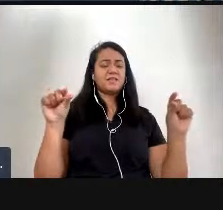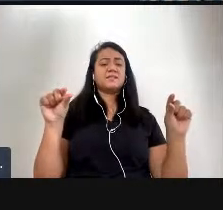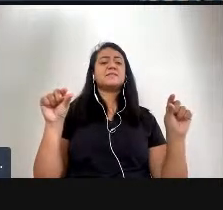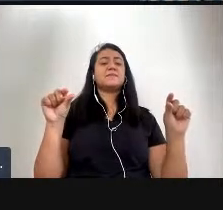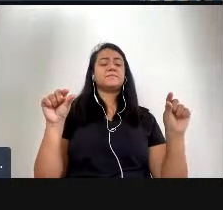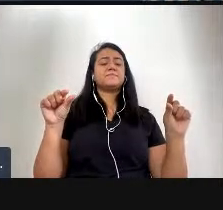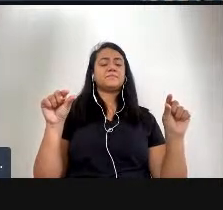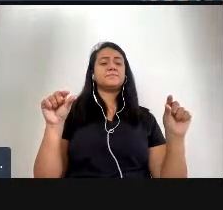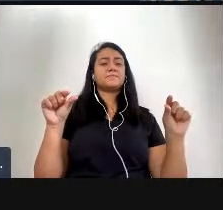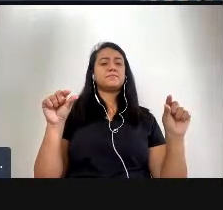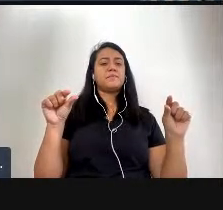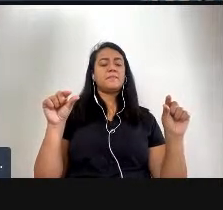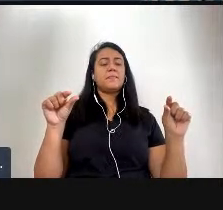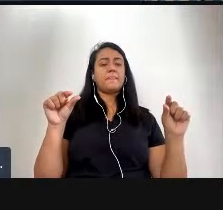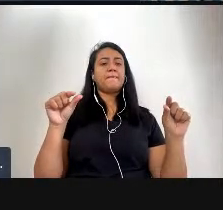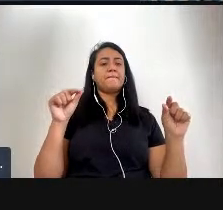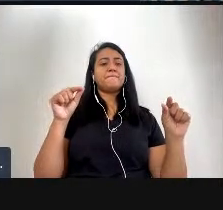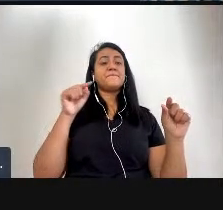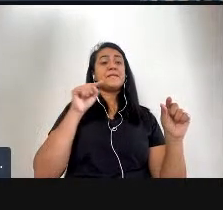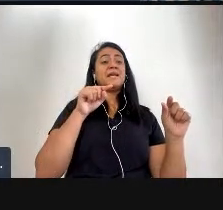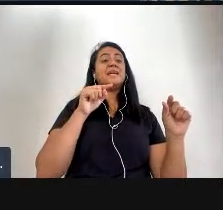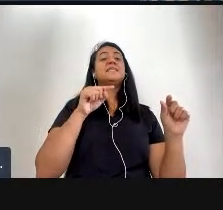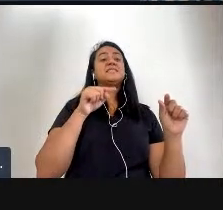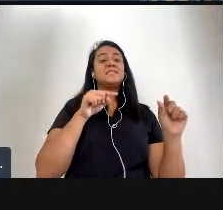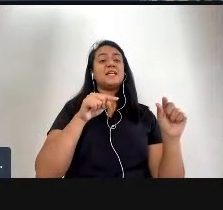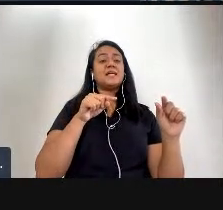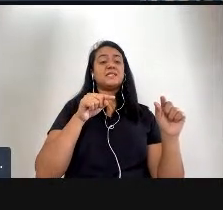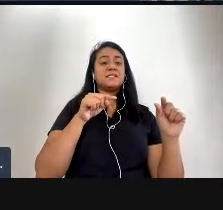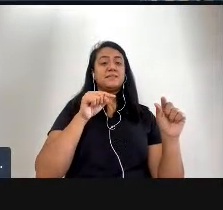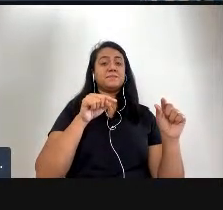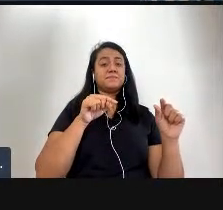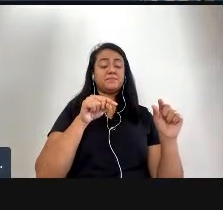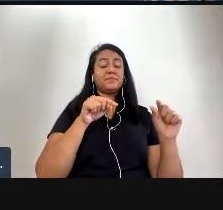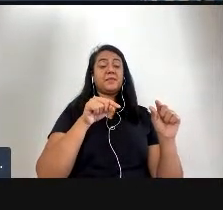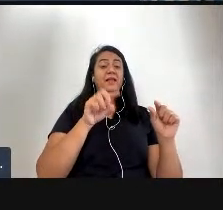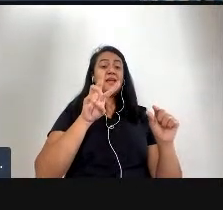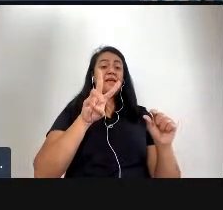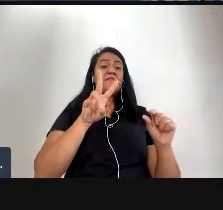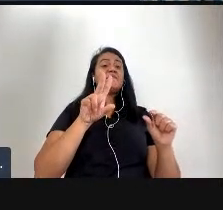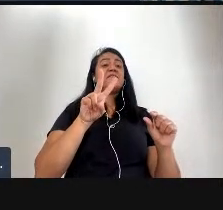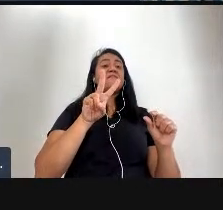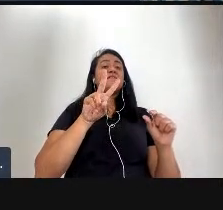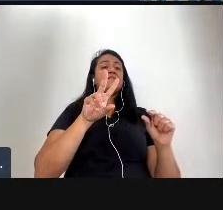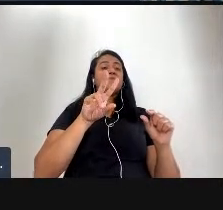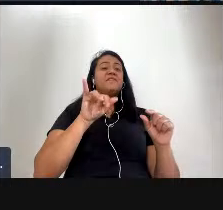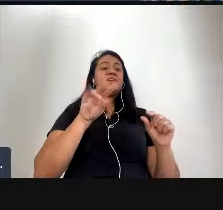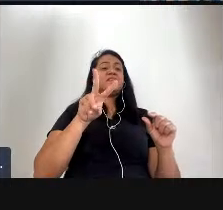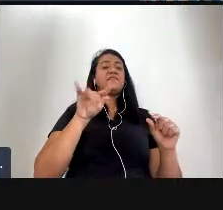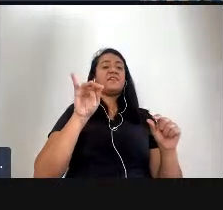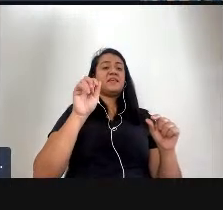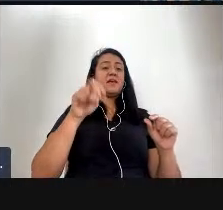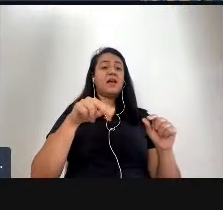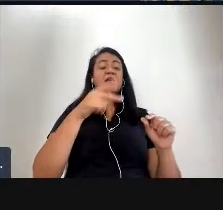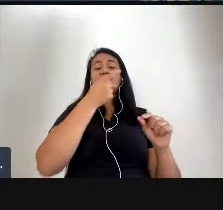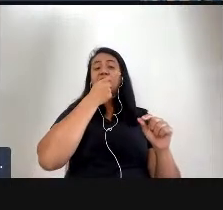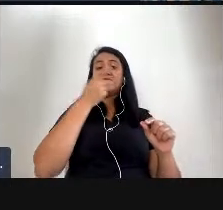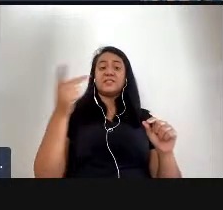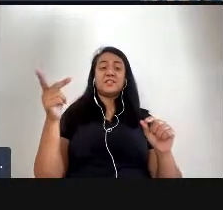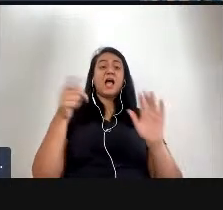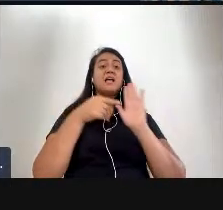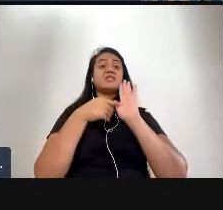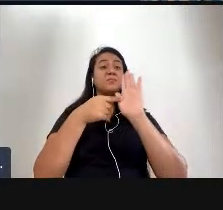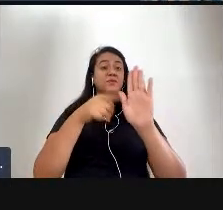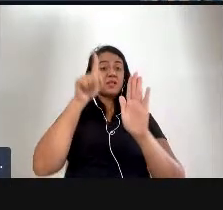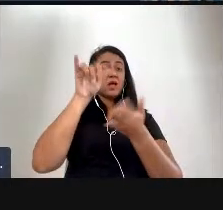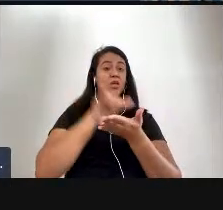nesse livro nesse capítulo a Viviane Maier vai visitar a exposição em Nova York e ela